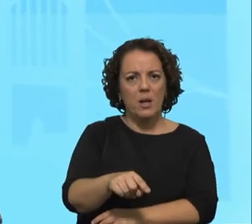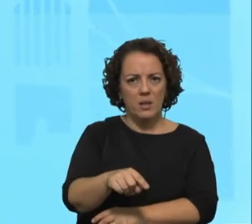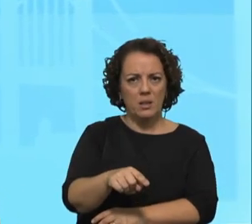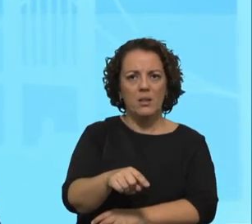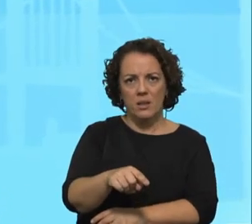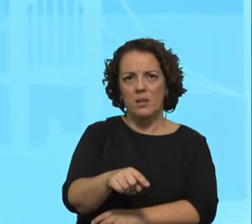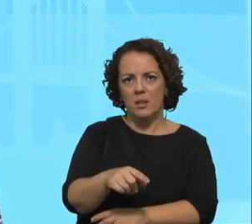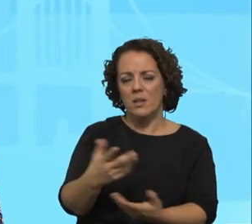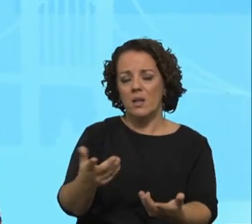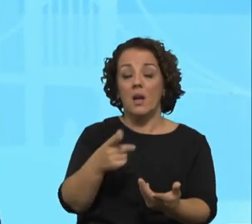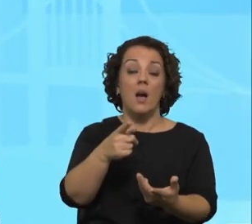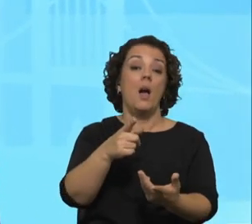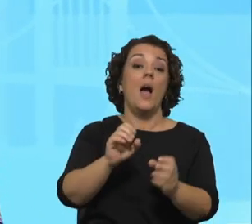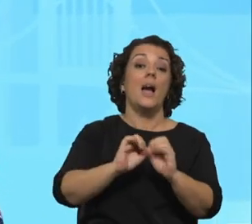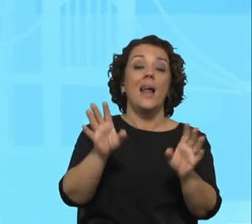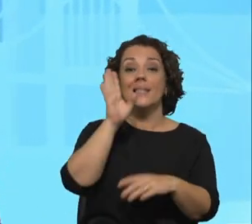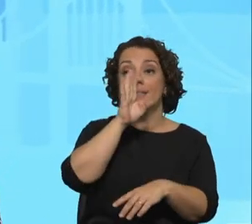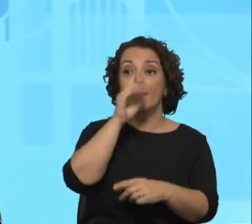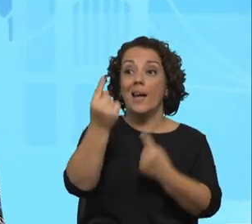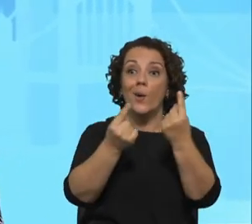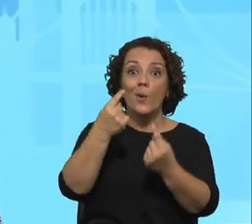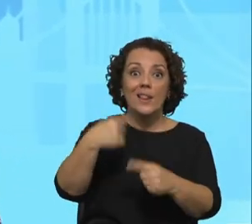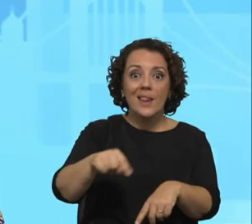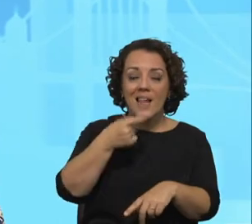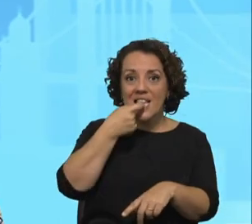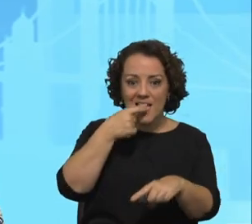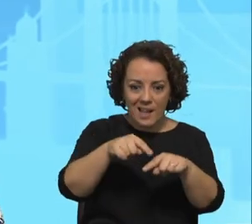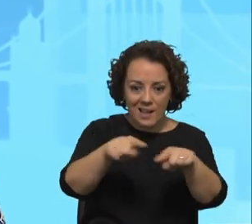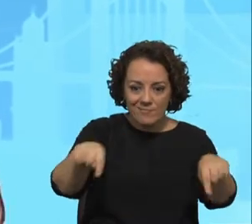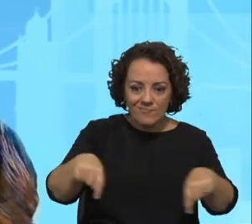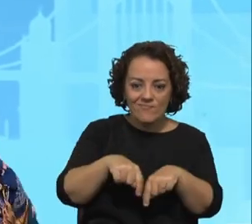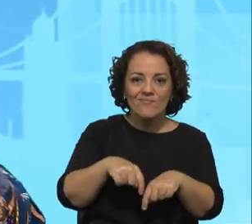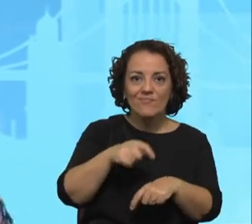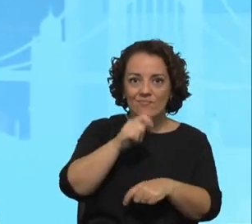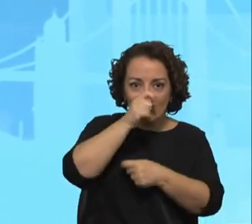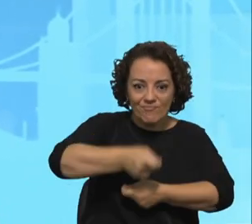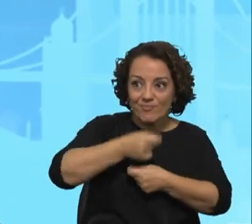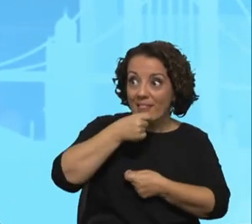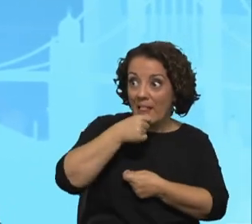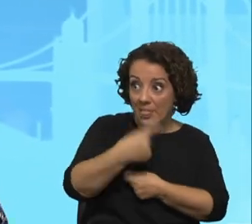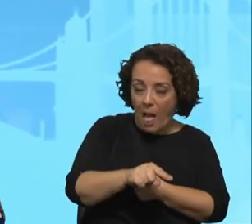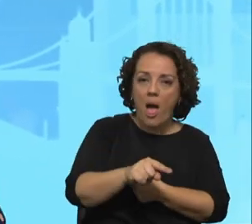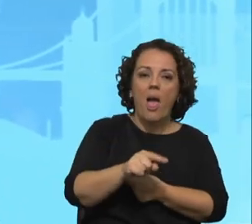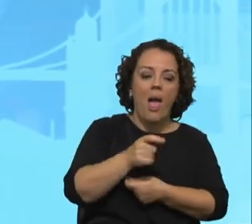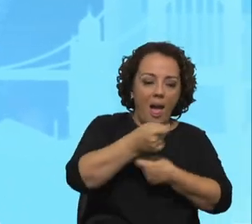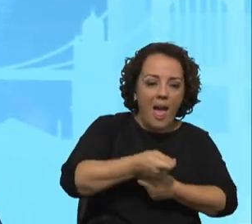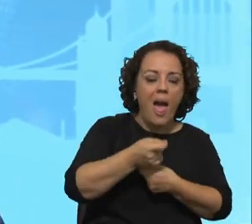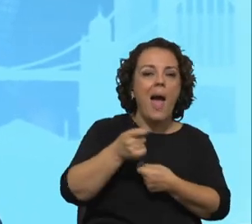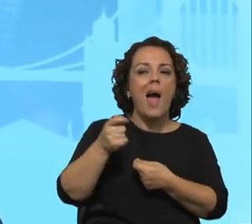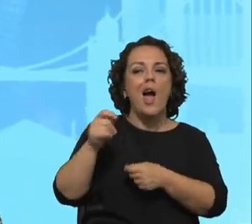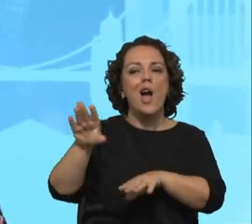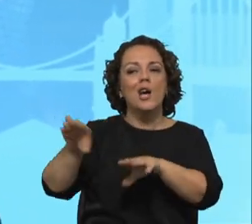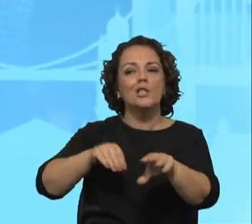claro que quem tem o seu pedacinho de terra e pode cultivar, é menos uma ida ao supermercado, é mais uma